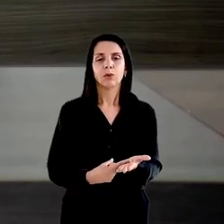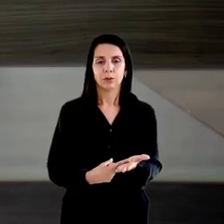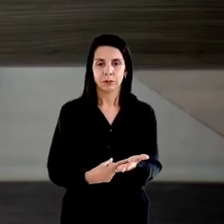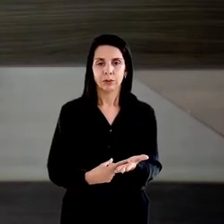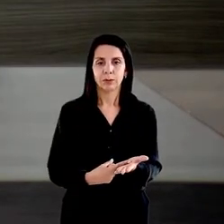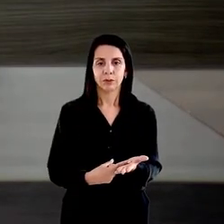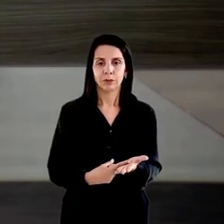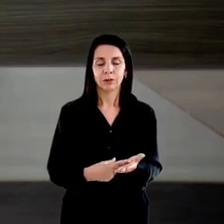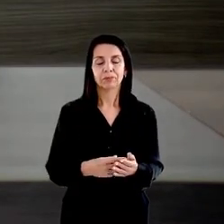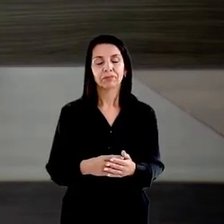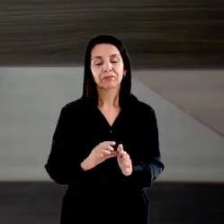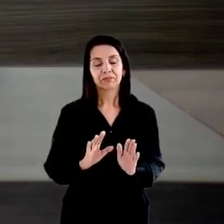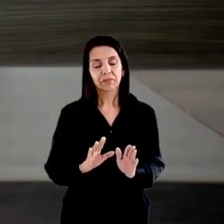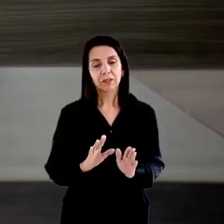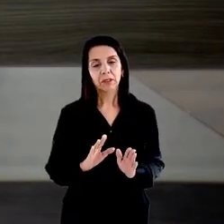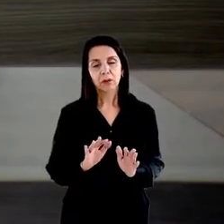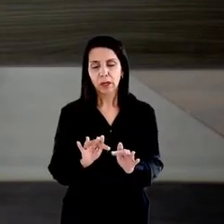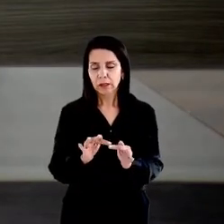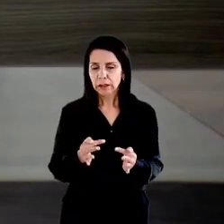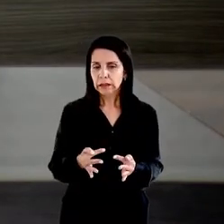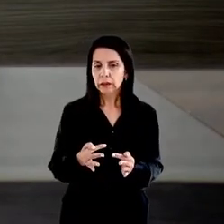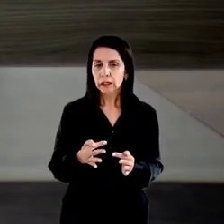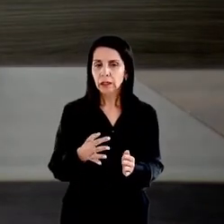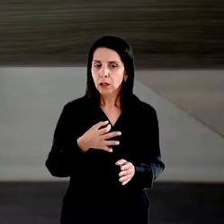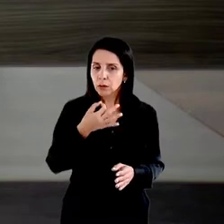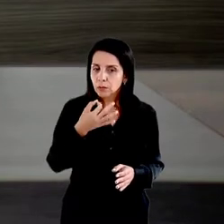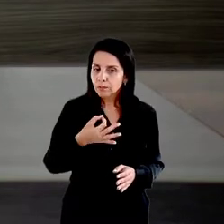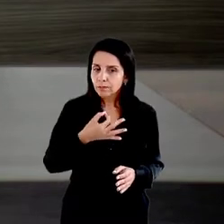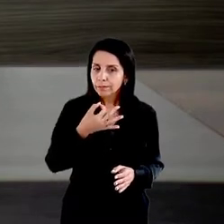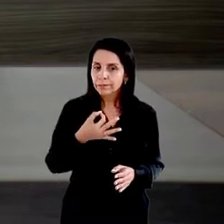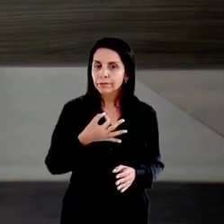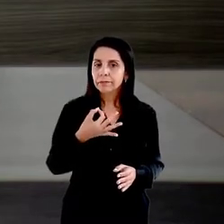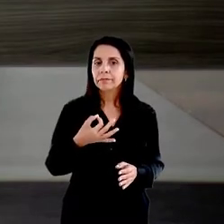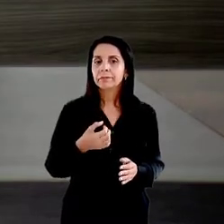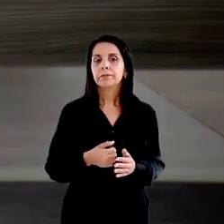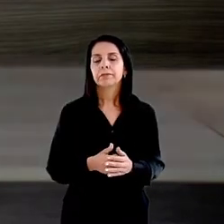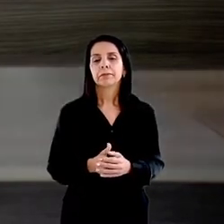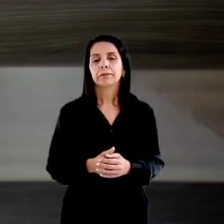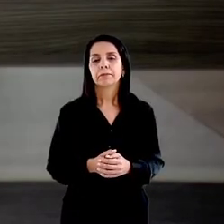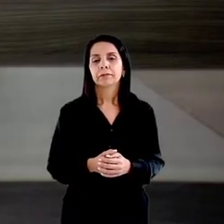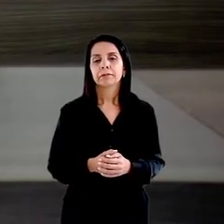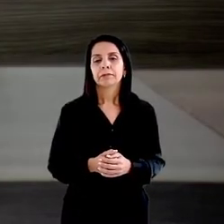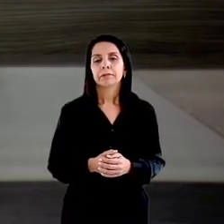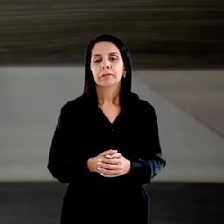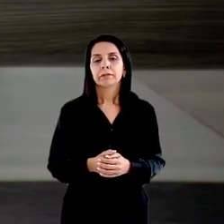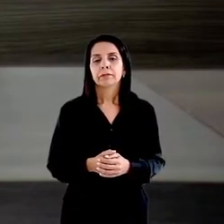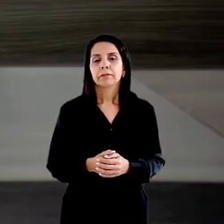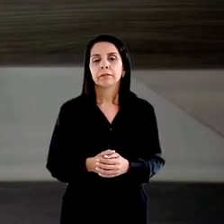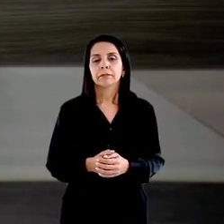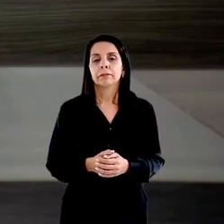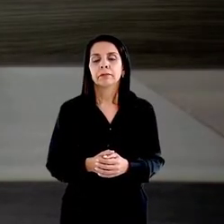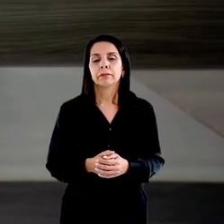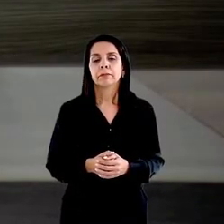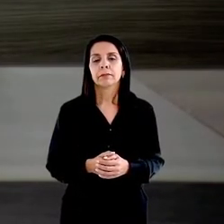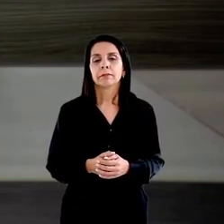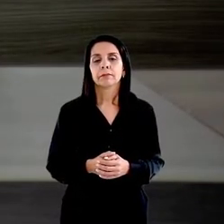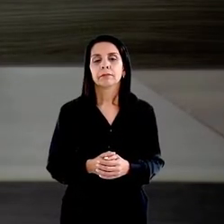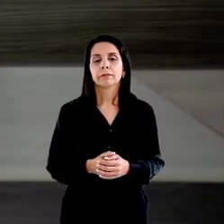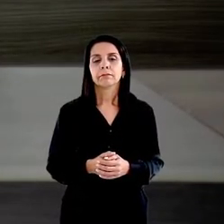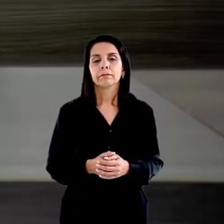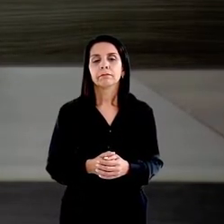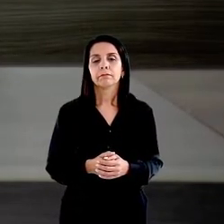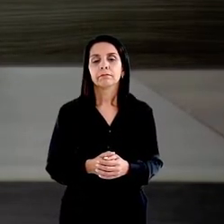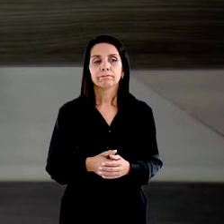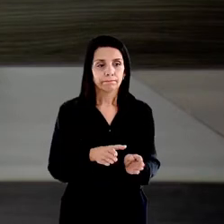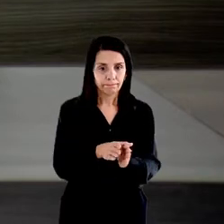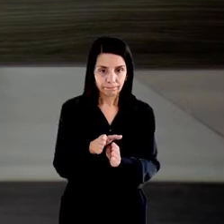singela sugestão, de, desde logo, se envolver no seu viés orientativo, a